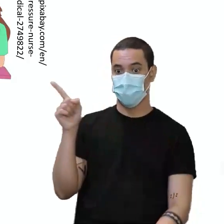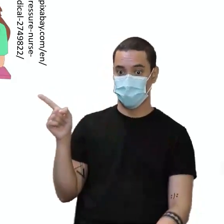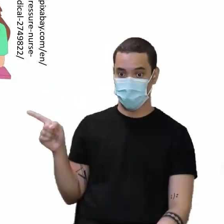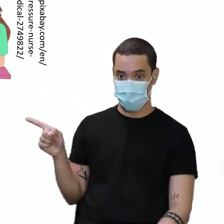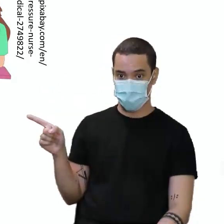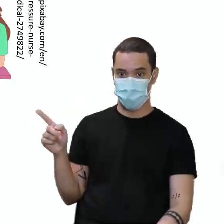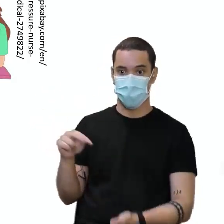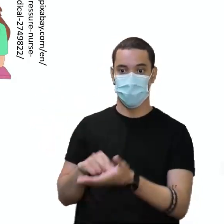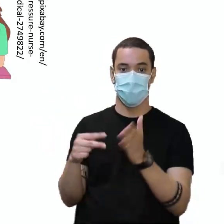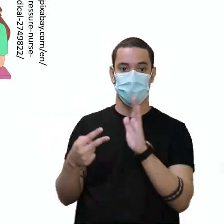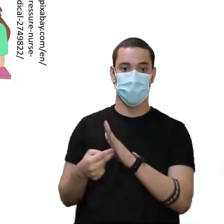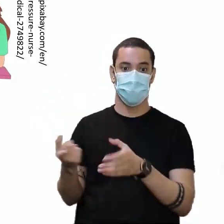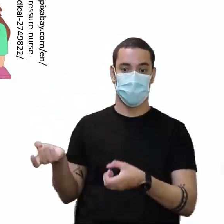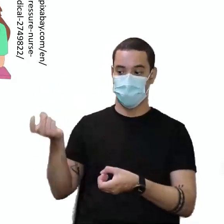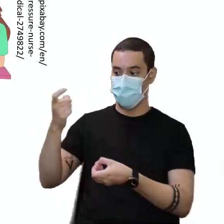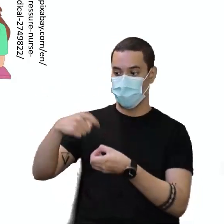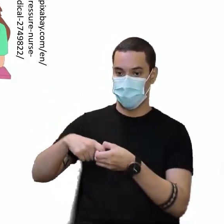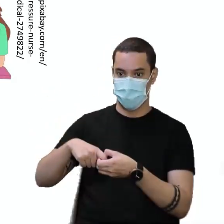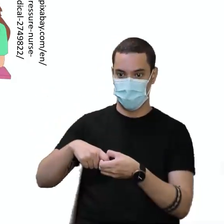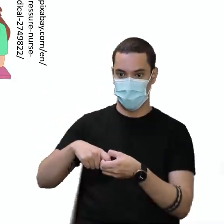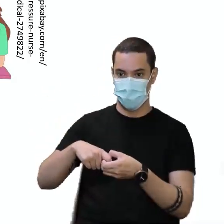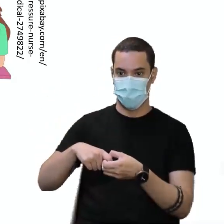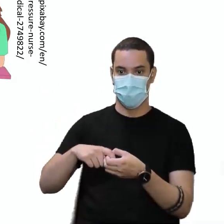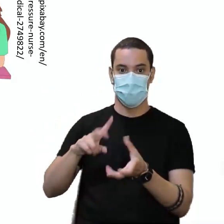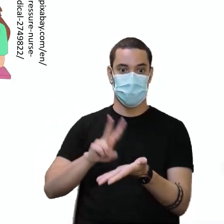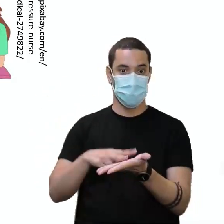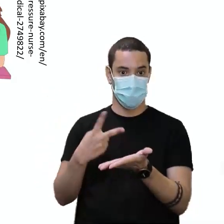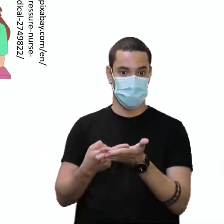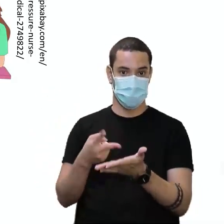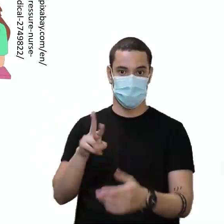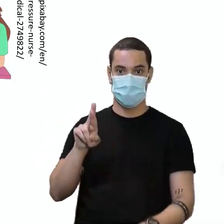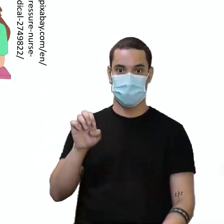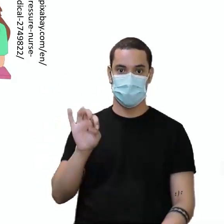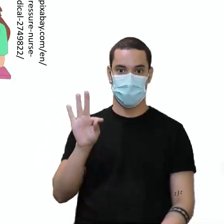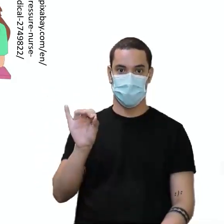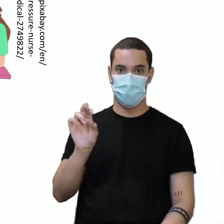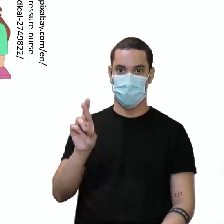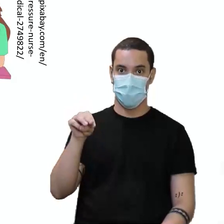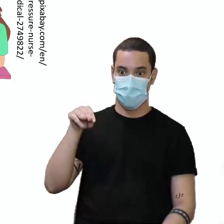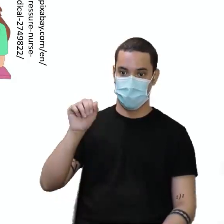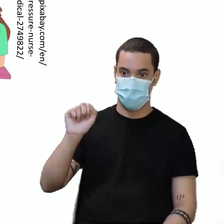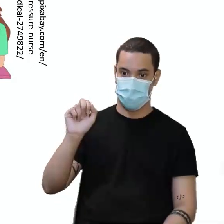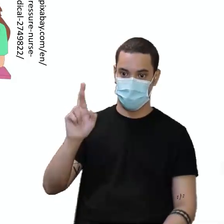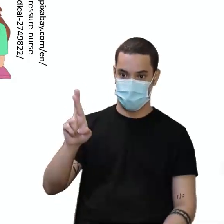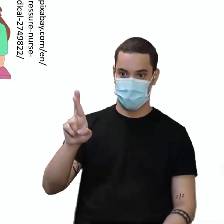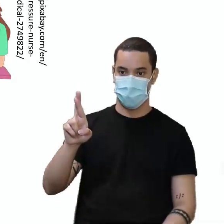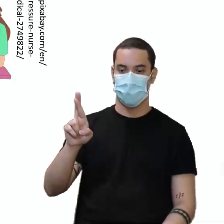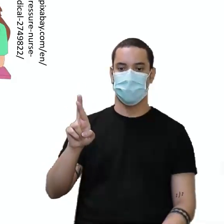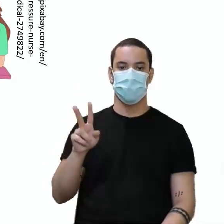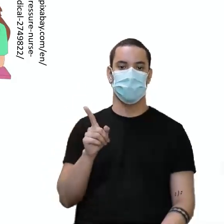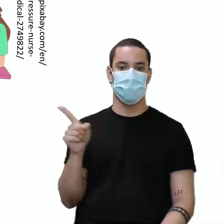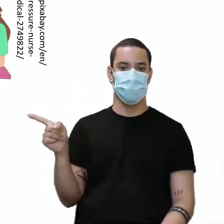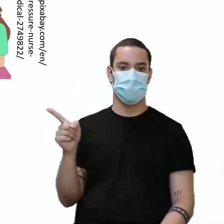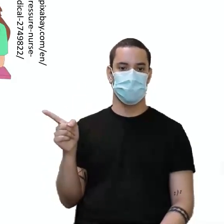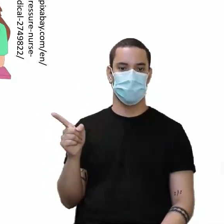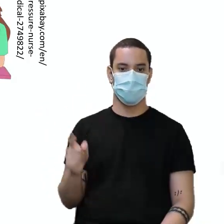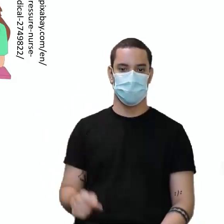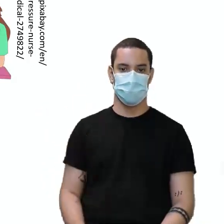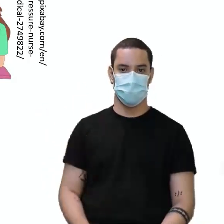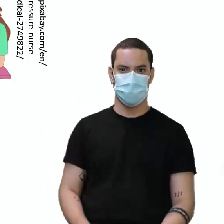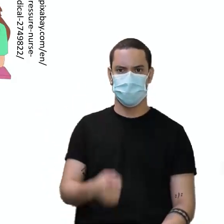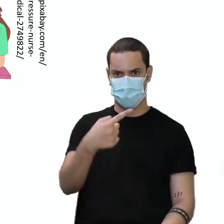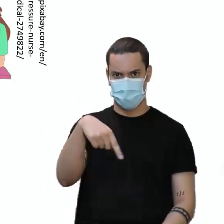que é o quê? Retomar. Significa uma das traduções, é retomar. Certo? E aí, quem joga